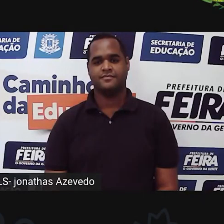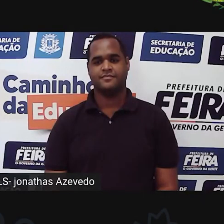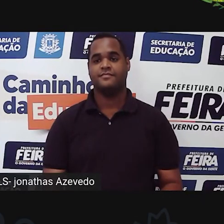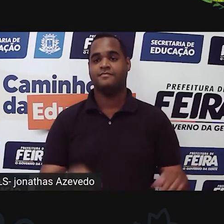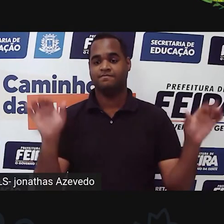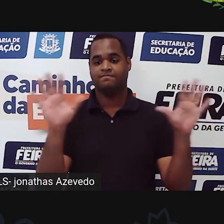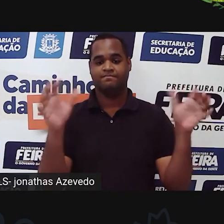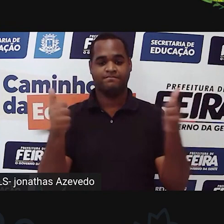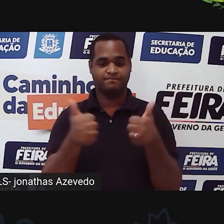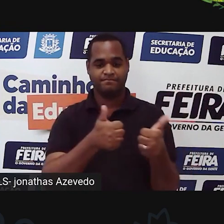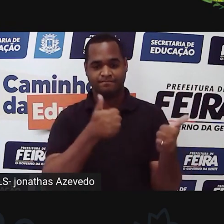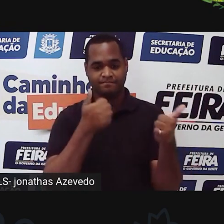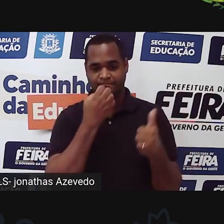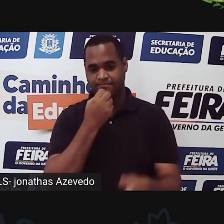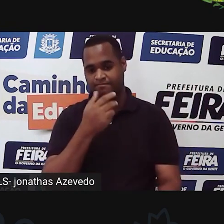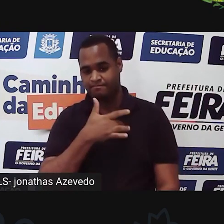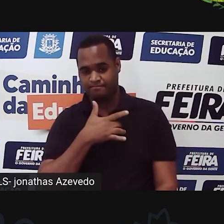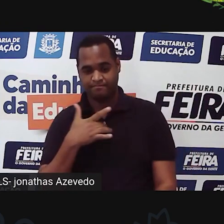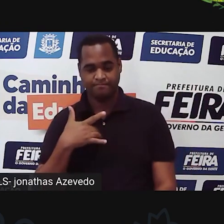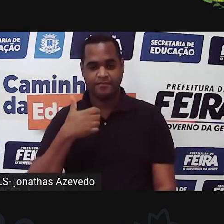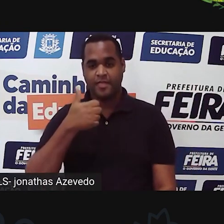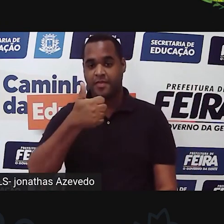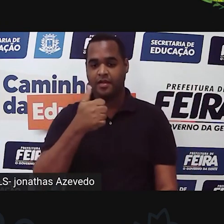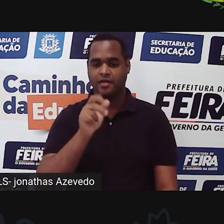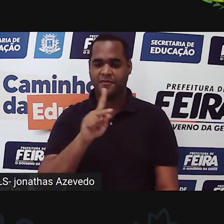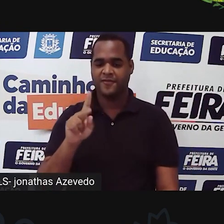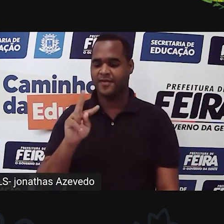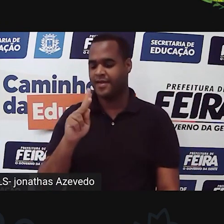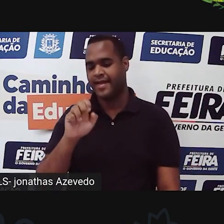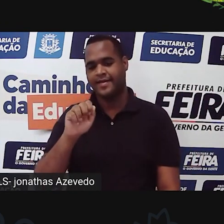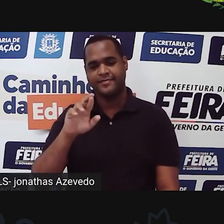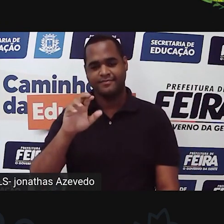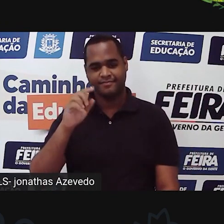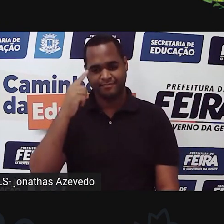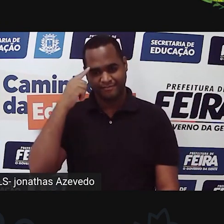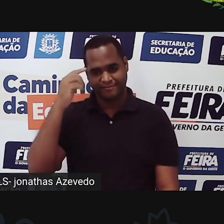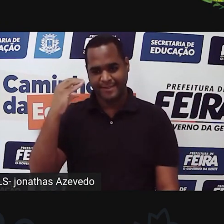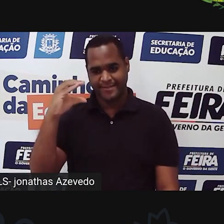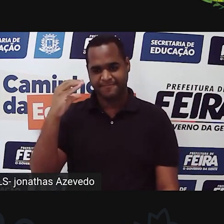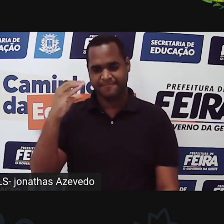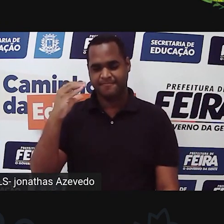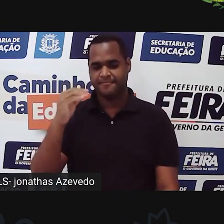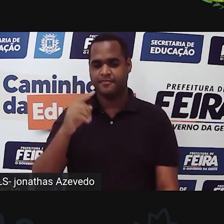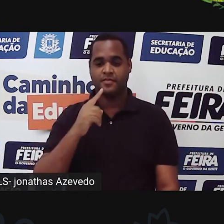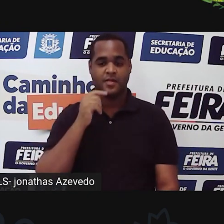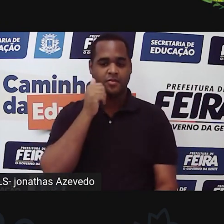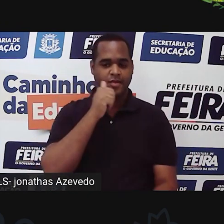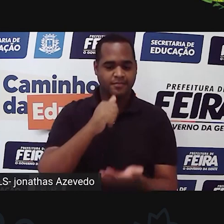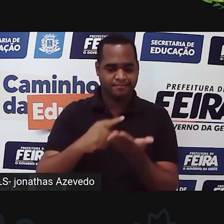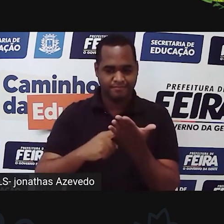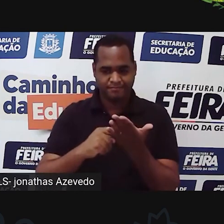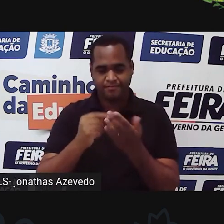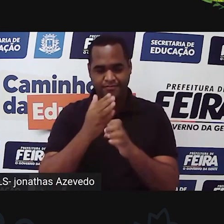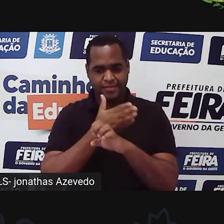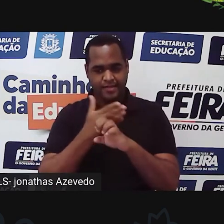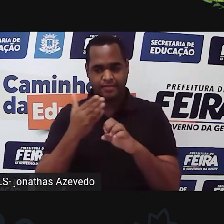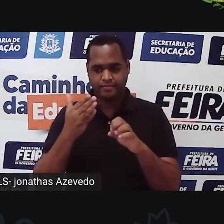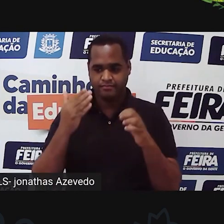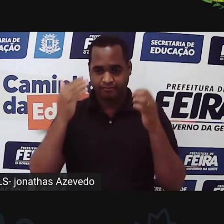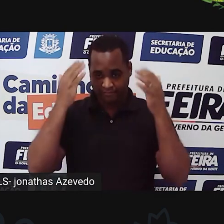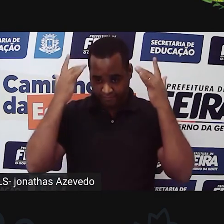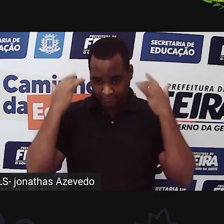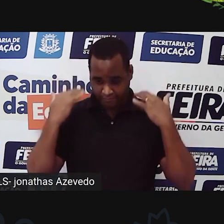Olá pessoal, tudo bem com vocês? Eu sou a professora Taera Santos de Ciencias. Sou uma mulher de pele clara, tenho cabelos